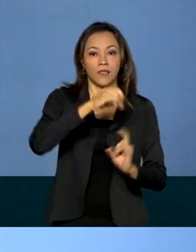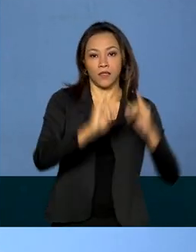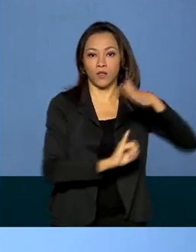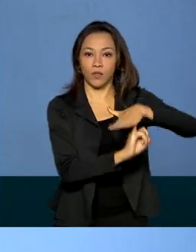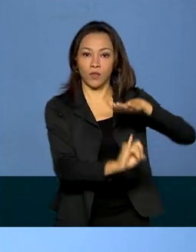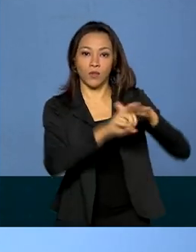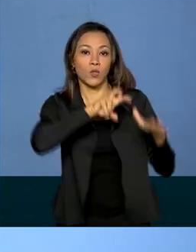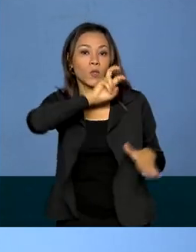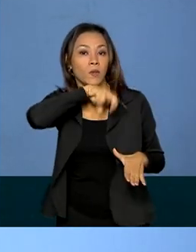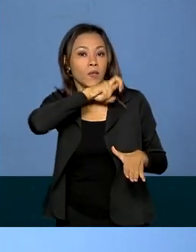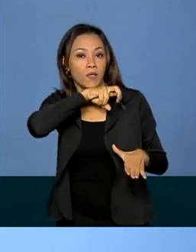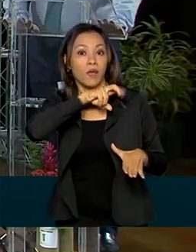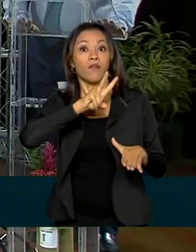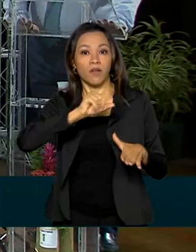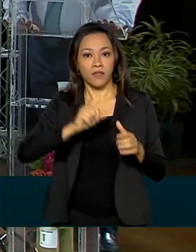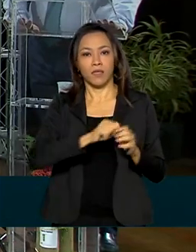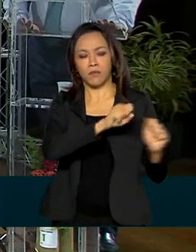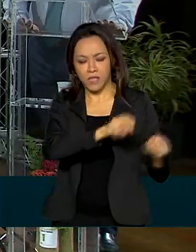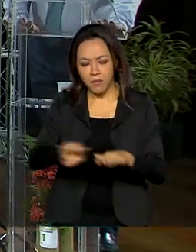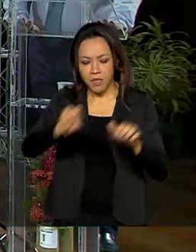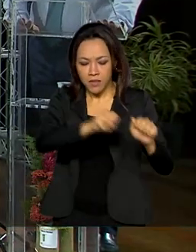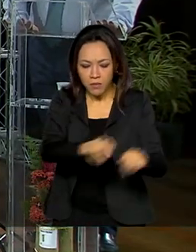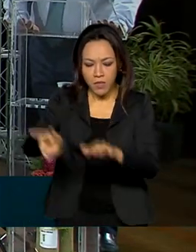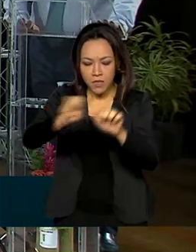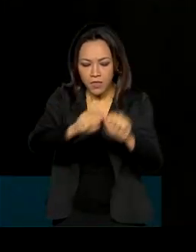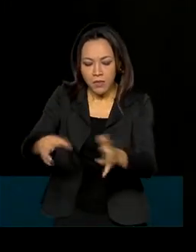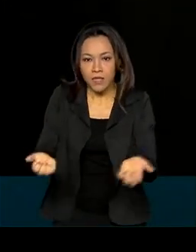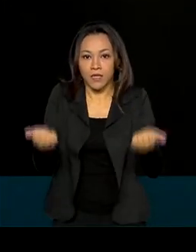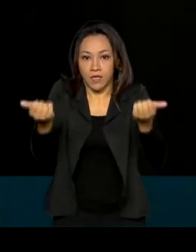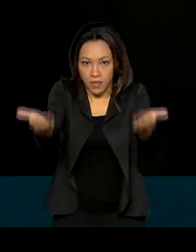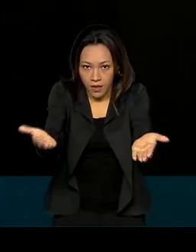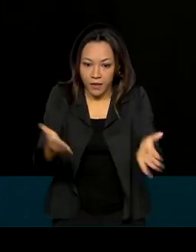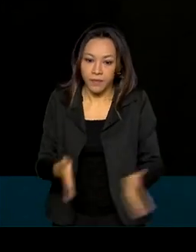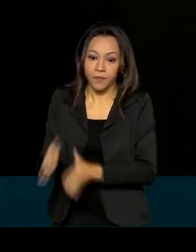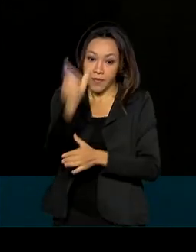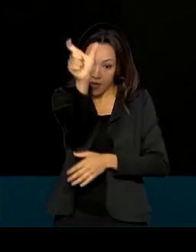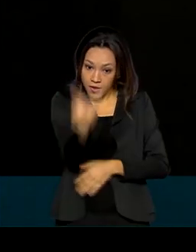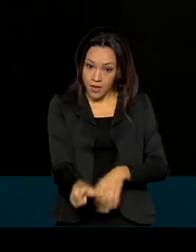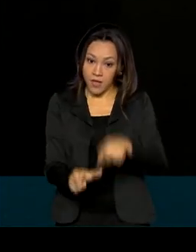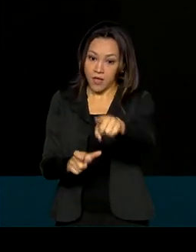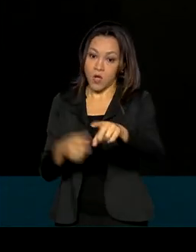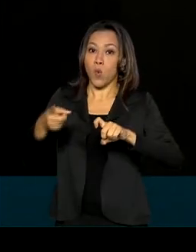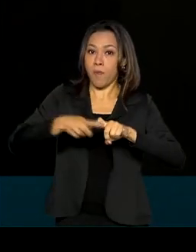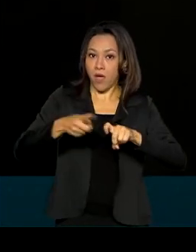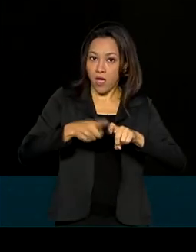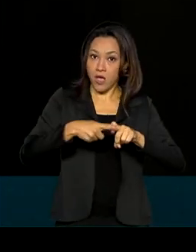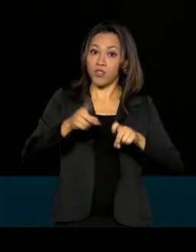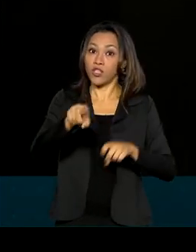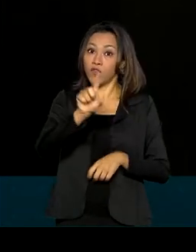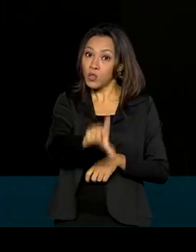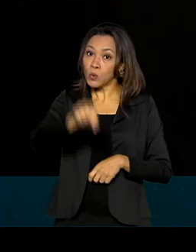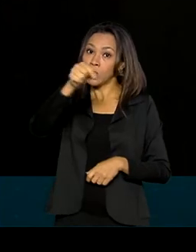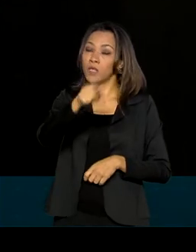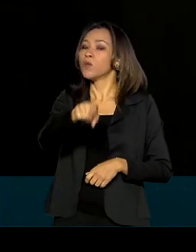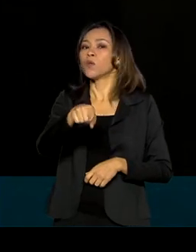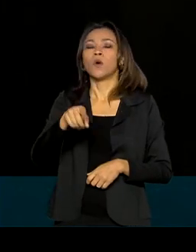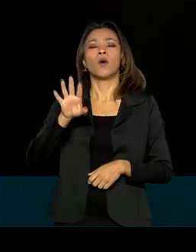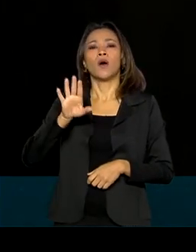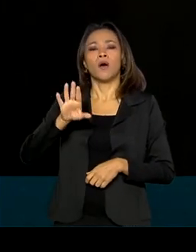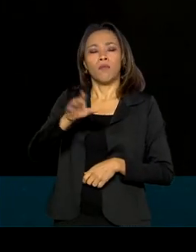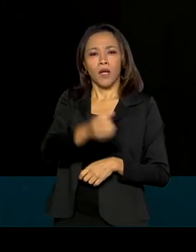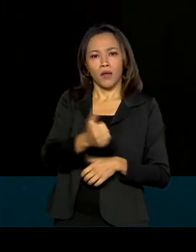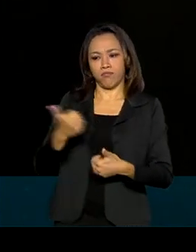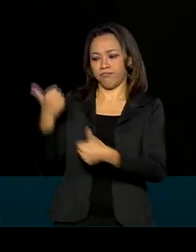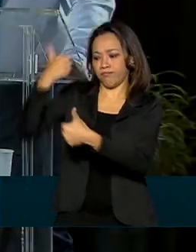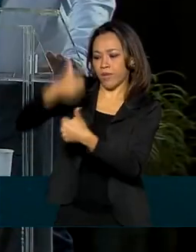com entregas semanais. O médico Marcelo Queiroga, indicado esta semana pelo presidente Jair Bolsonaro para assumir